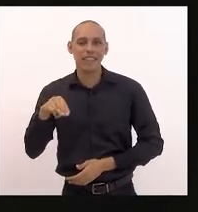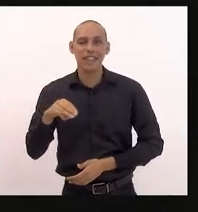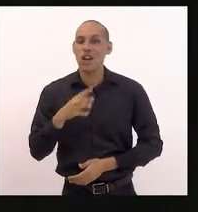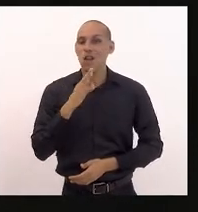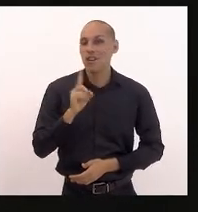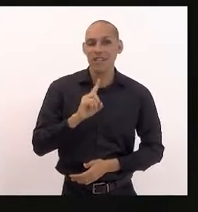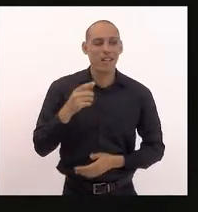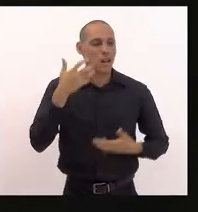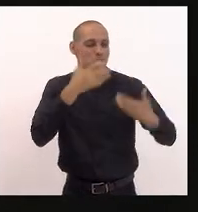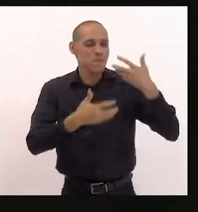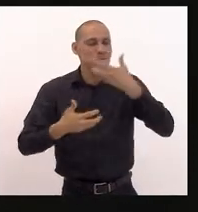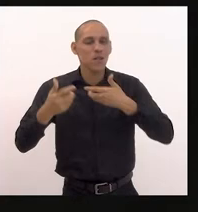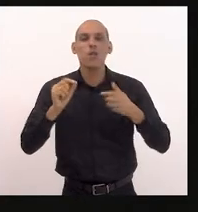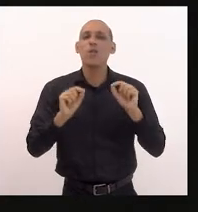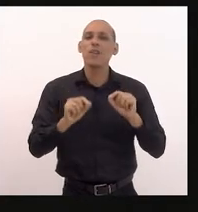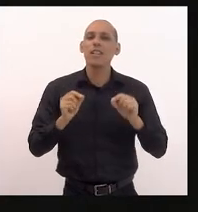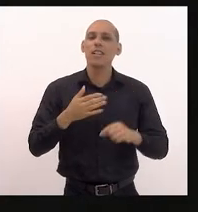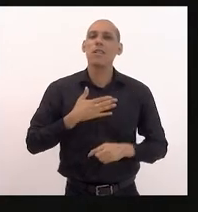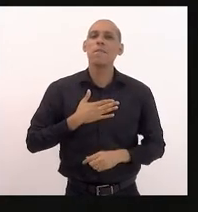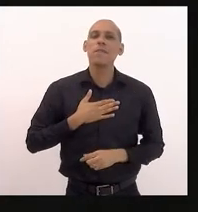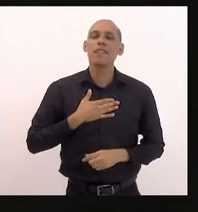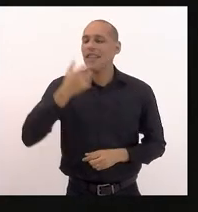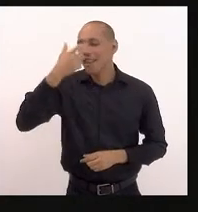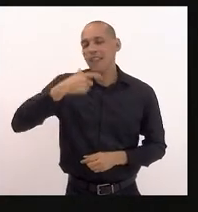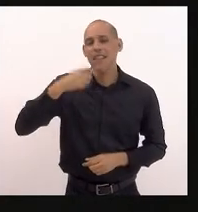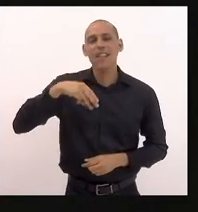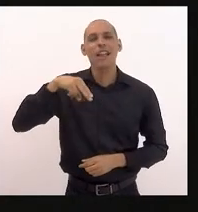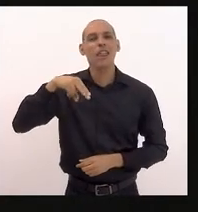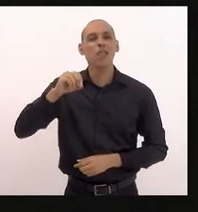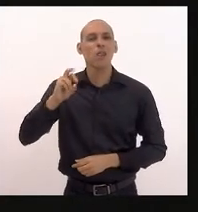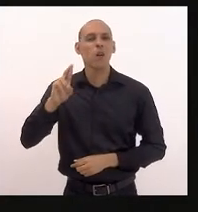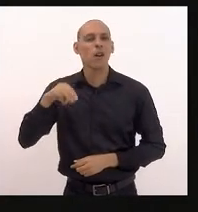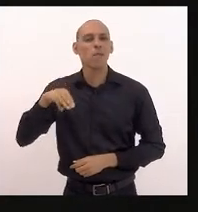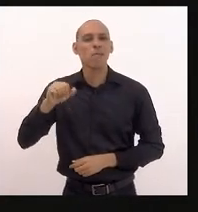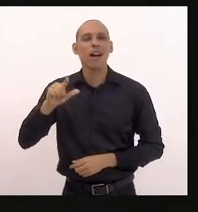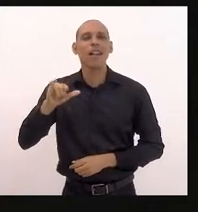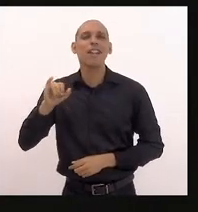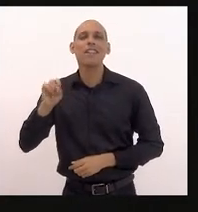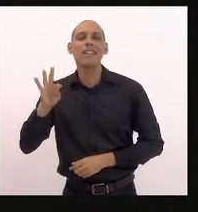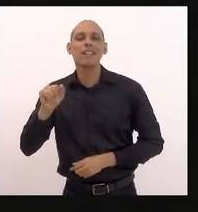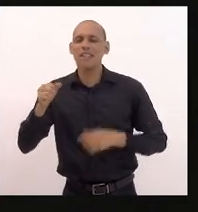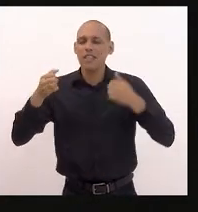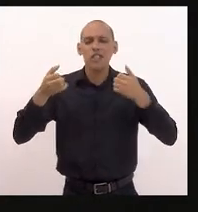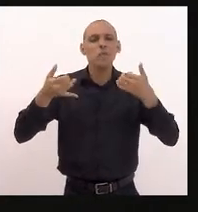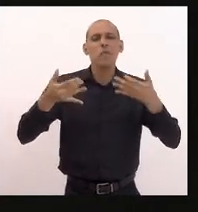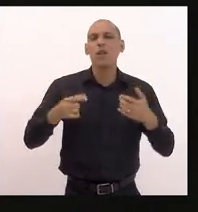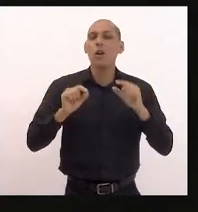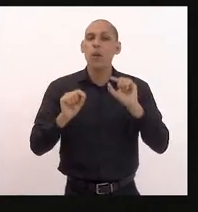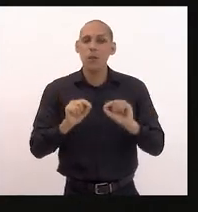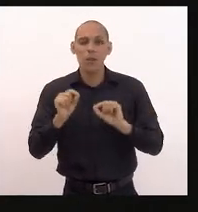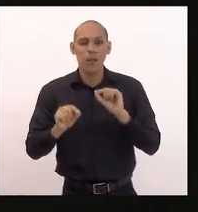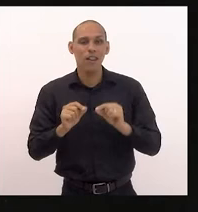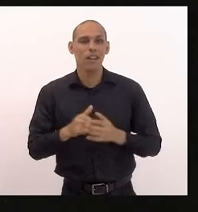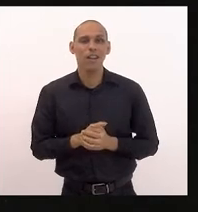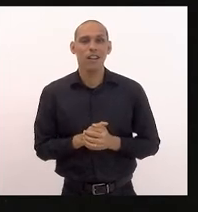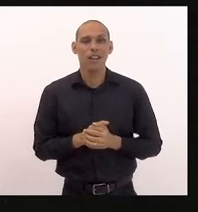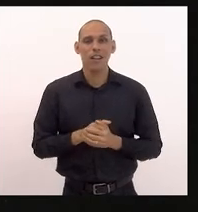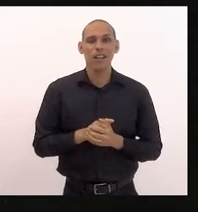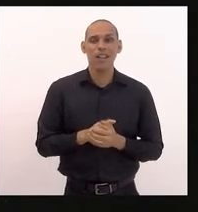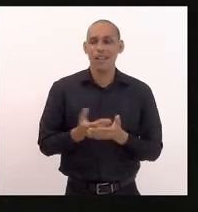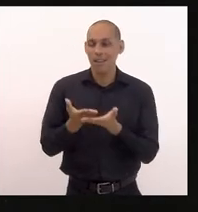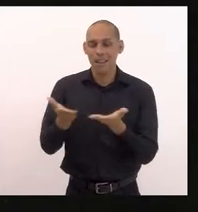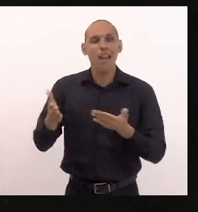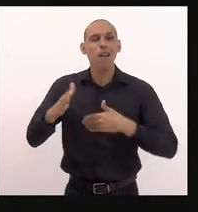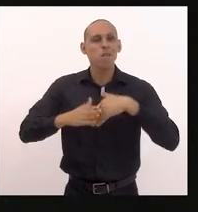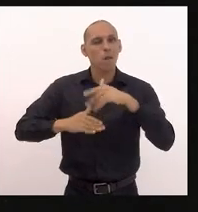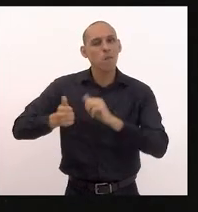normalista então sempre narrando e desenhando no que se refere aos profissionais